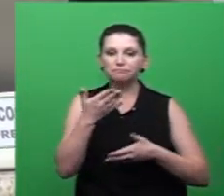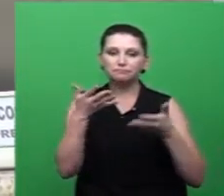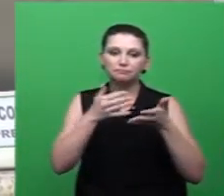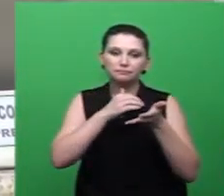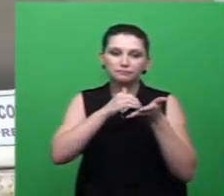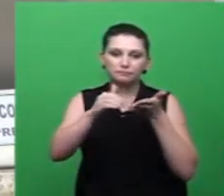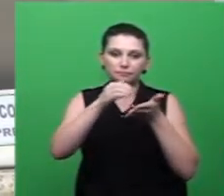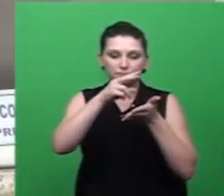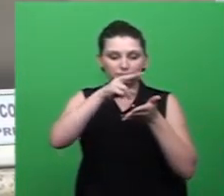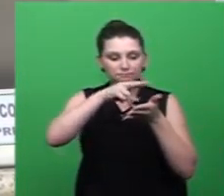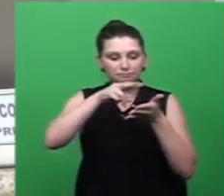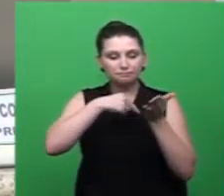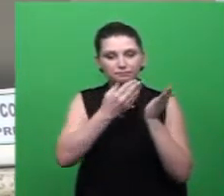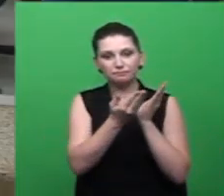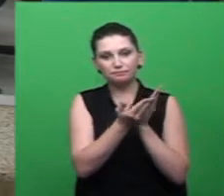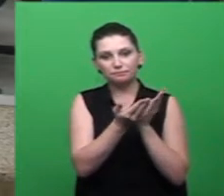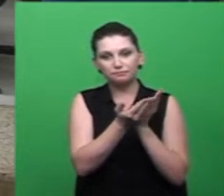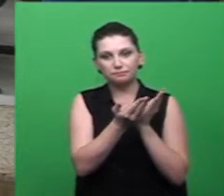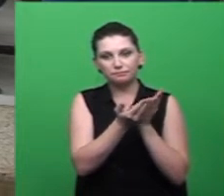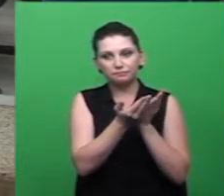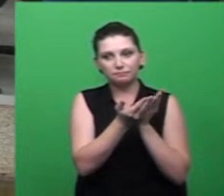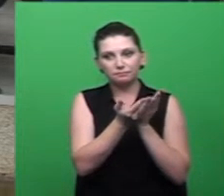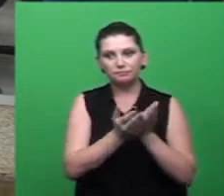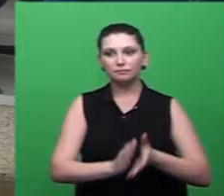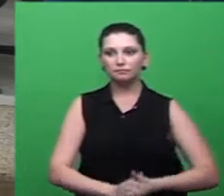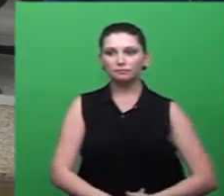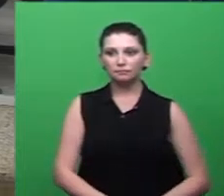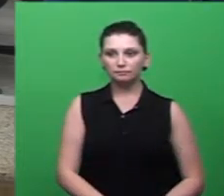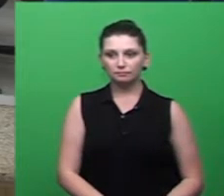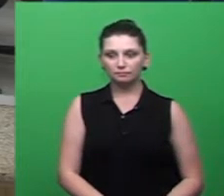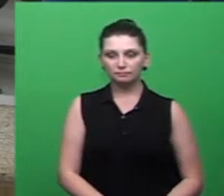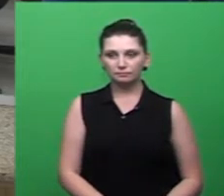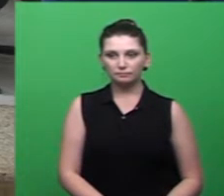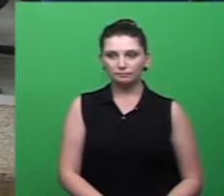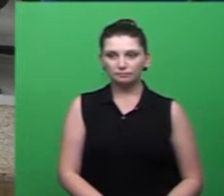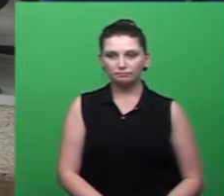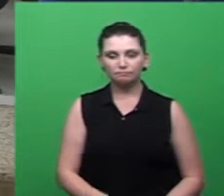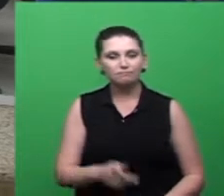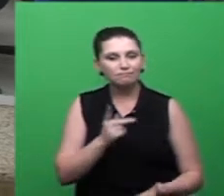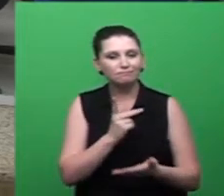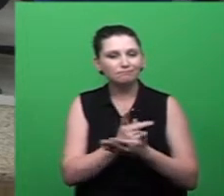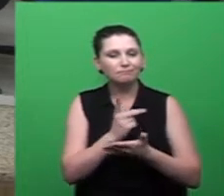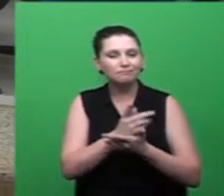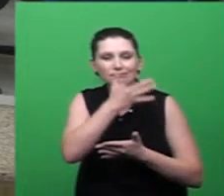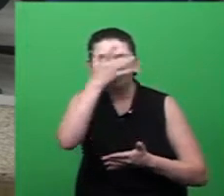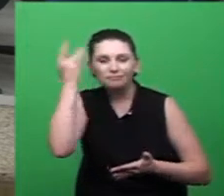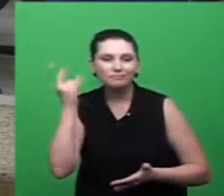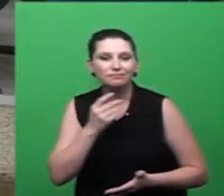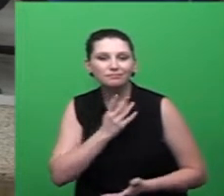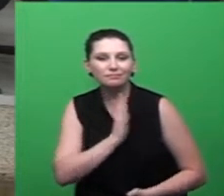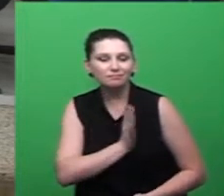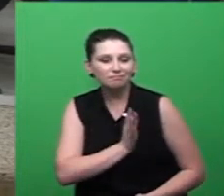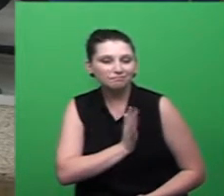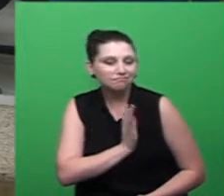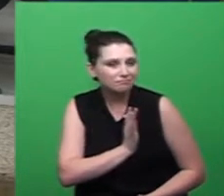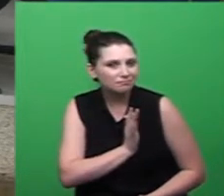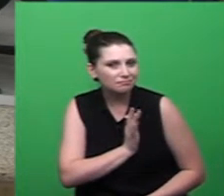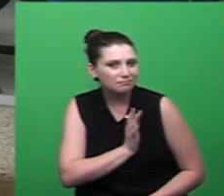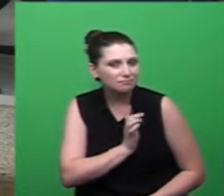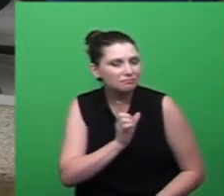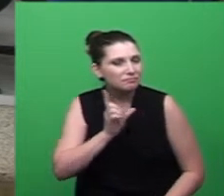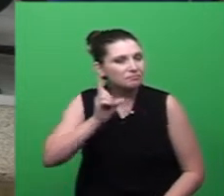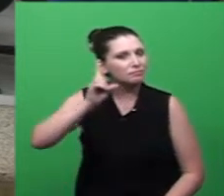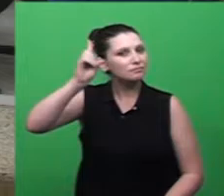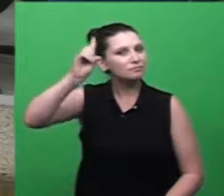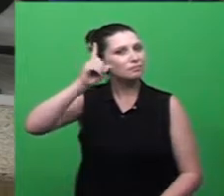secretário para que faça a leitura da Bíblia. Diz o insensato ao seu coração, não há Deus, corrompe-se,